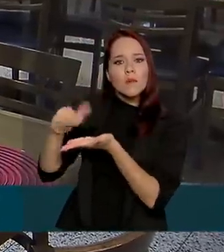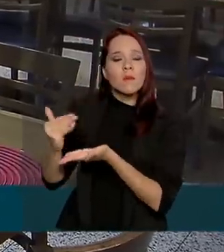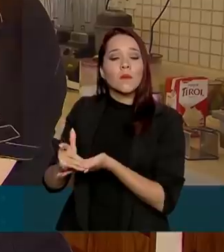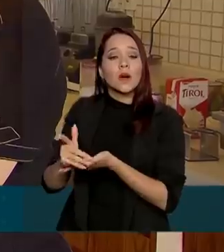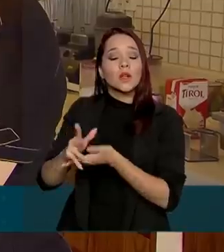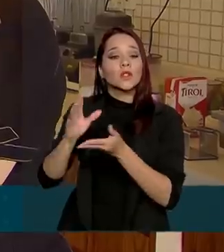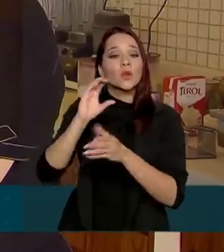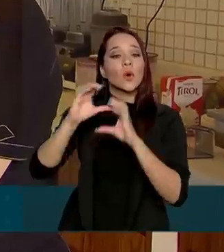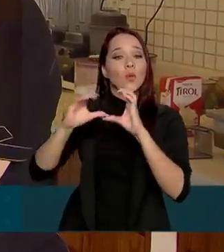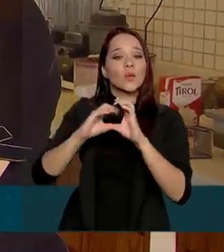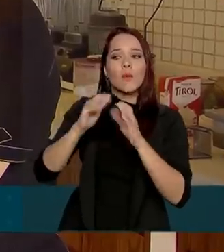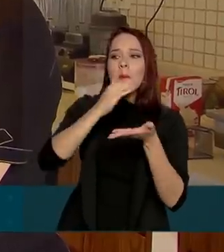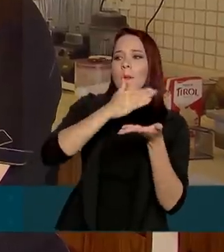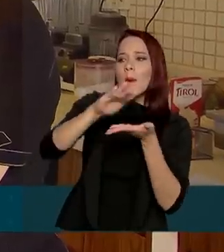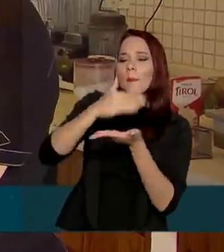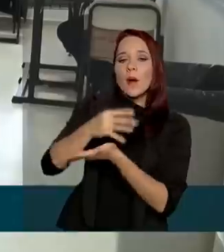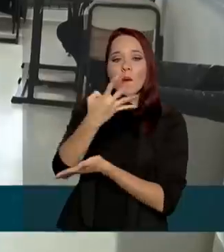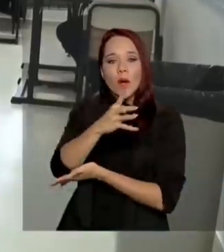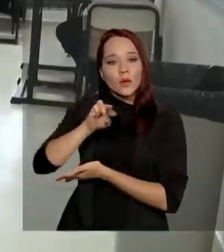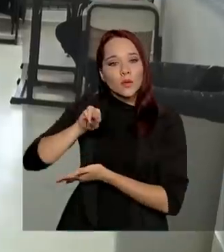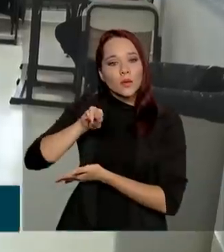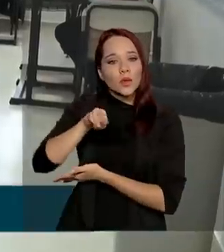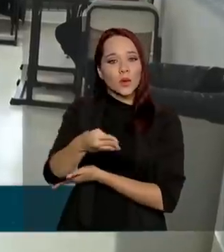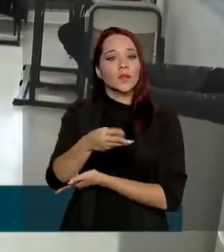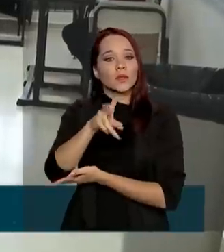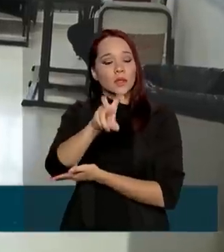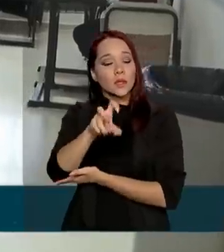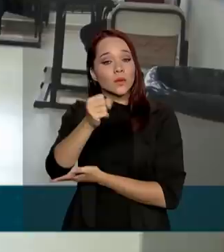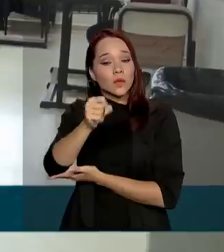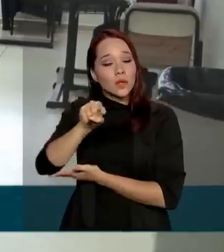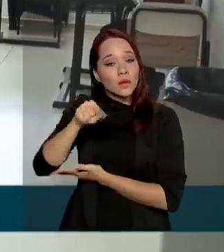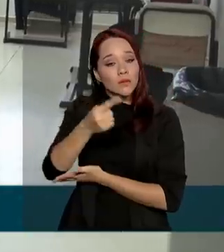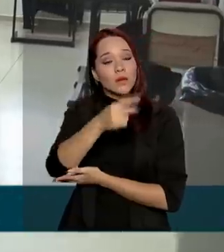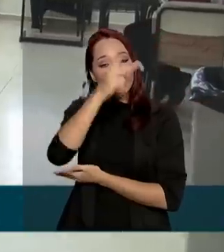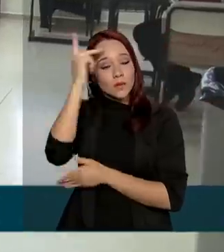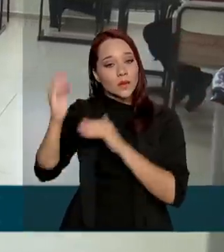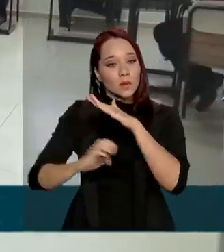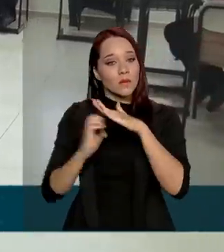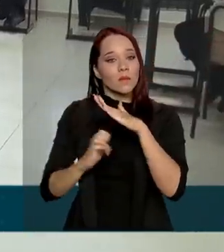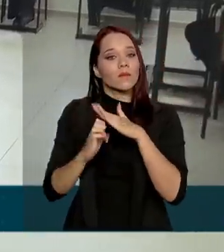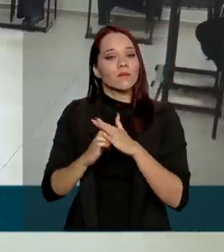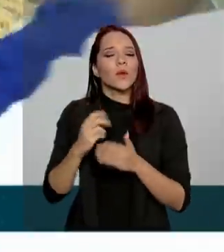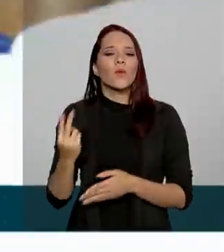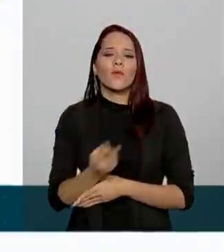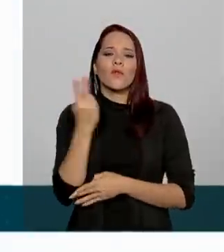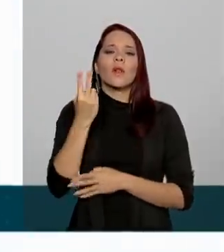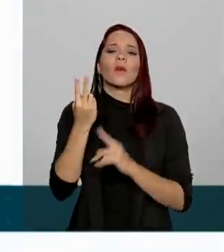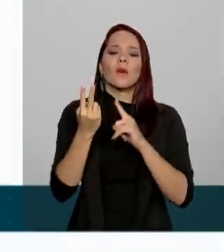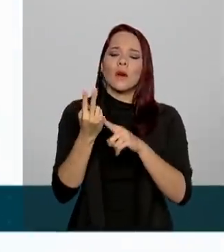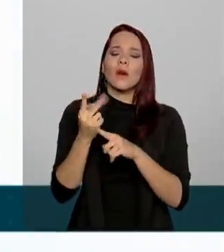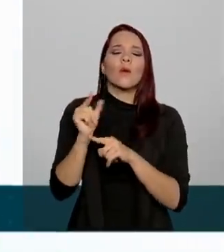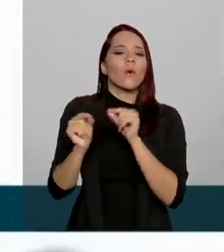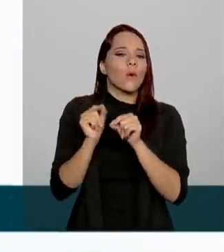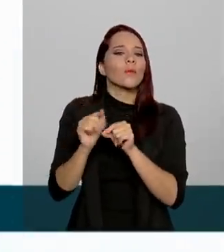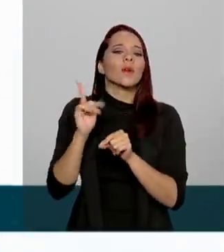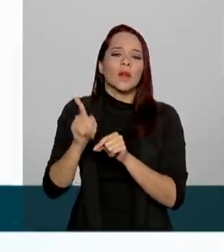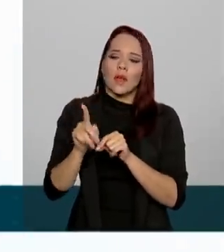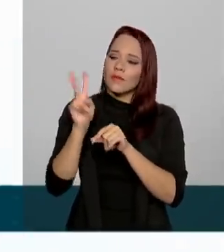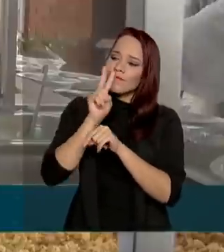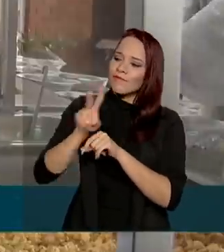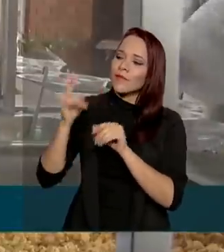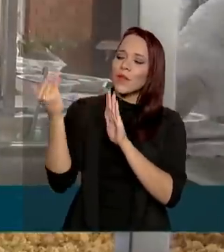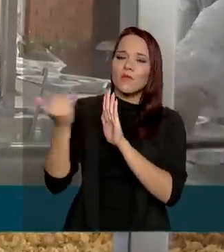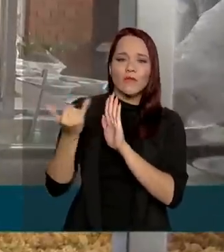comunicados a 4 milhões 580 mil empreendedores. O valor do crédito é baseado nas informações